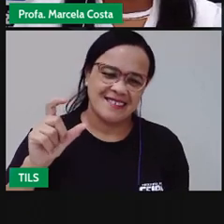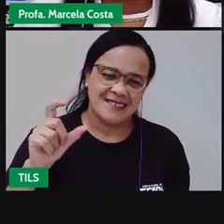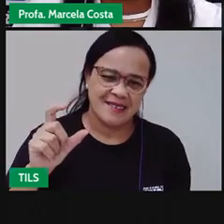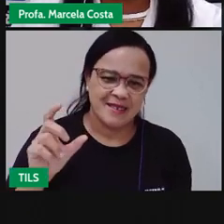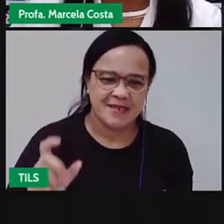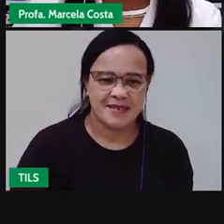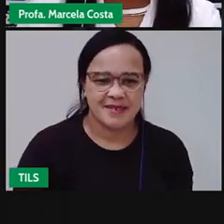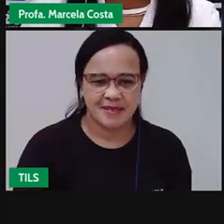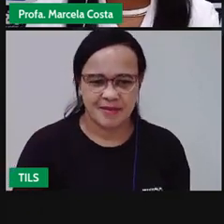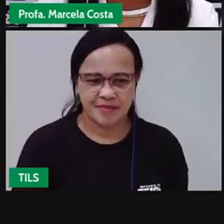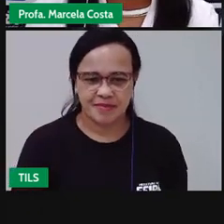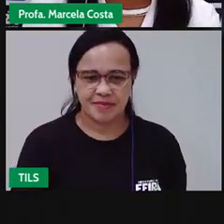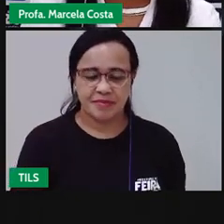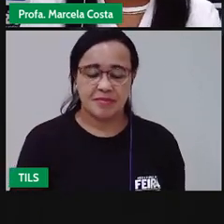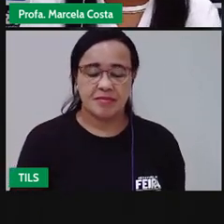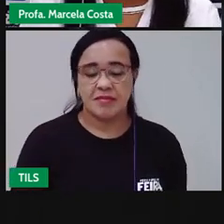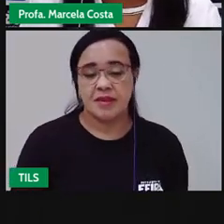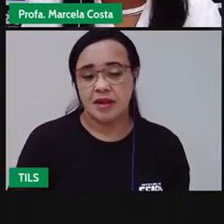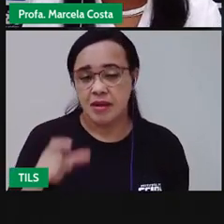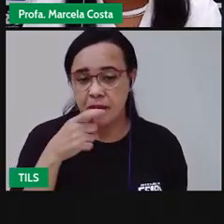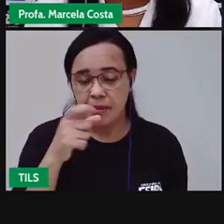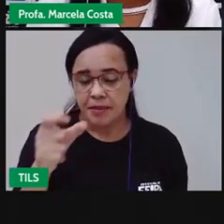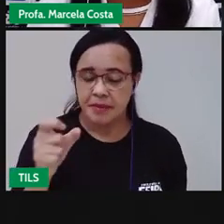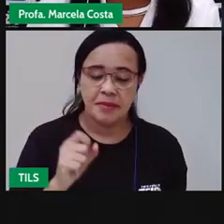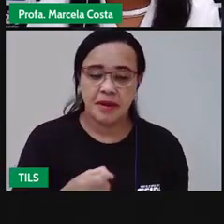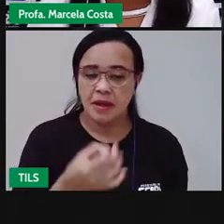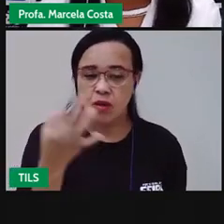Quantas sílabas tem essa palavra?